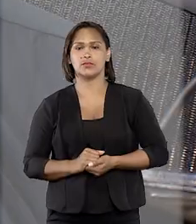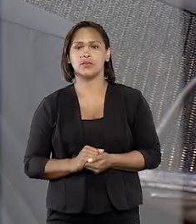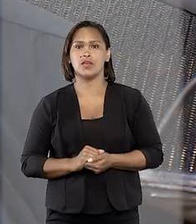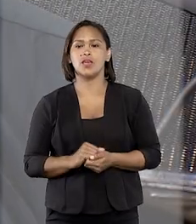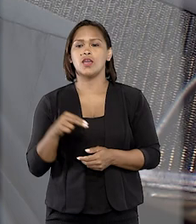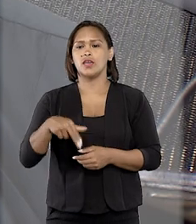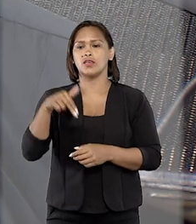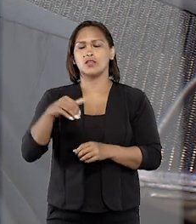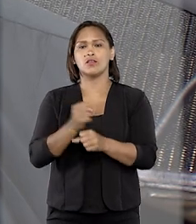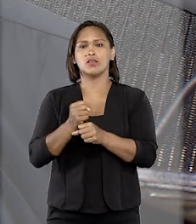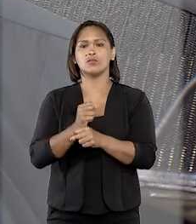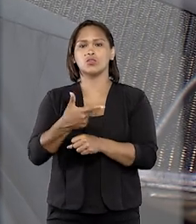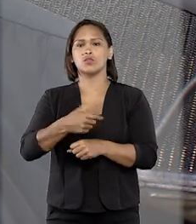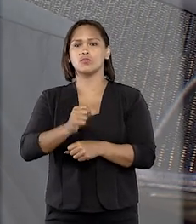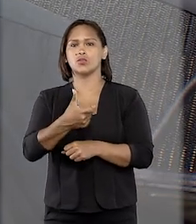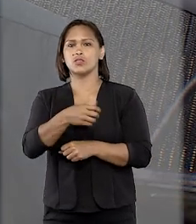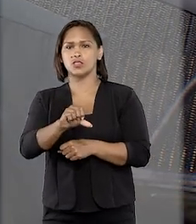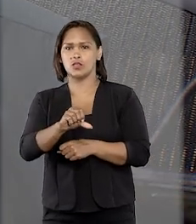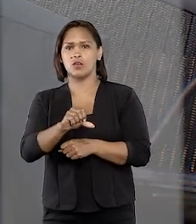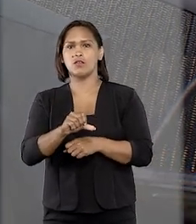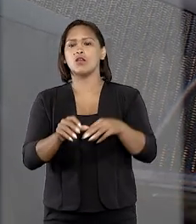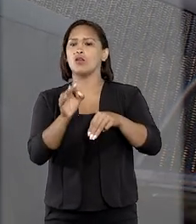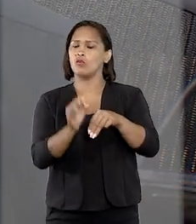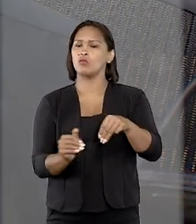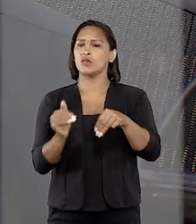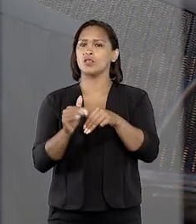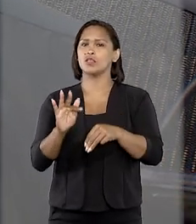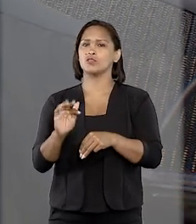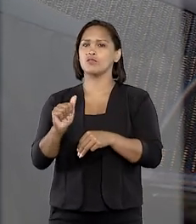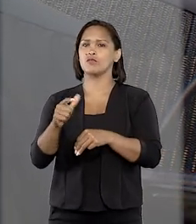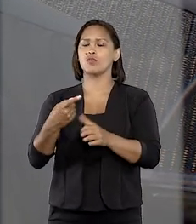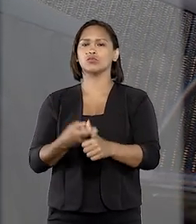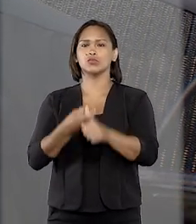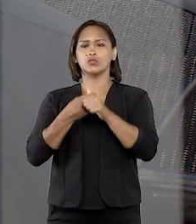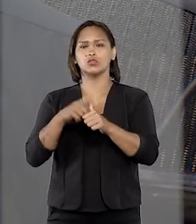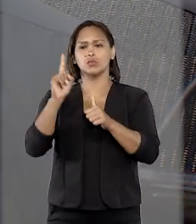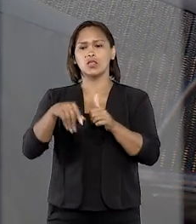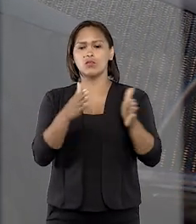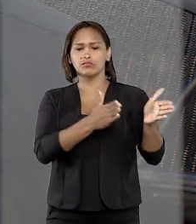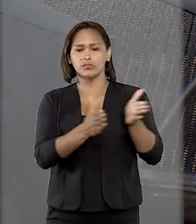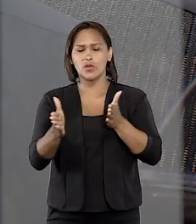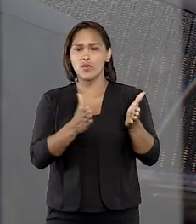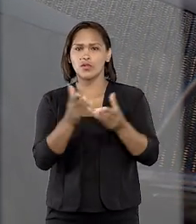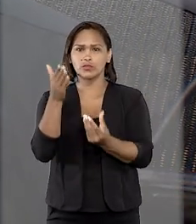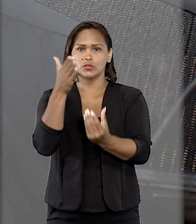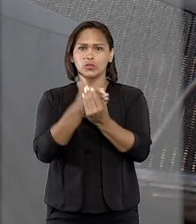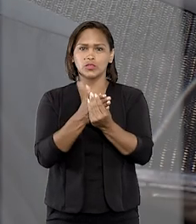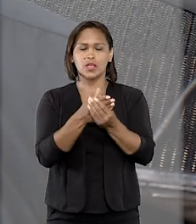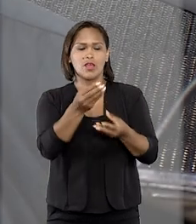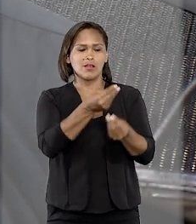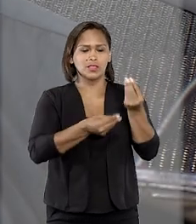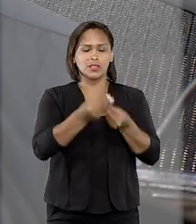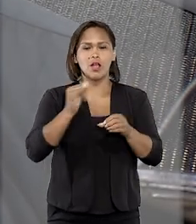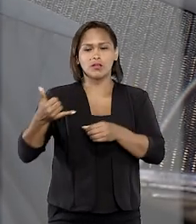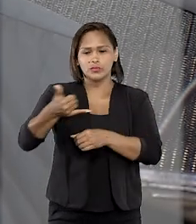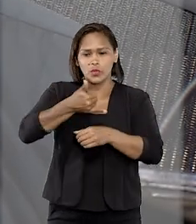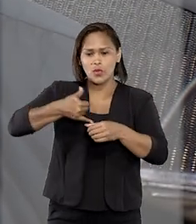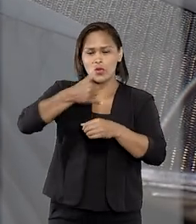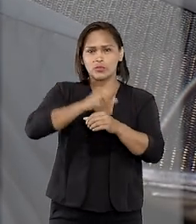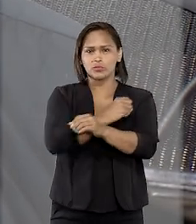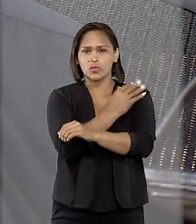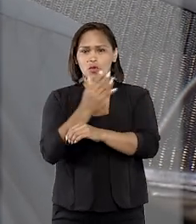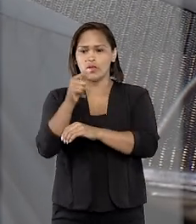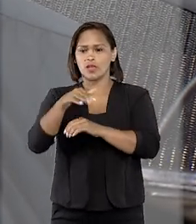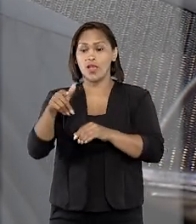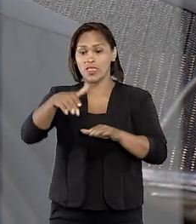Brasil. Em novembro de 2019, o ministro Francisco Falcão suspendeu a tramitação dos processos relativos ao desastre